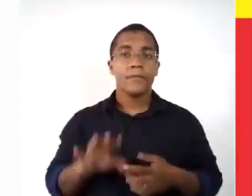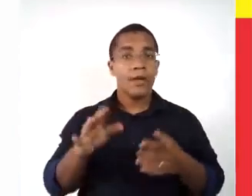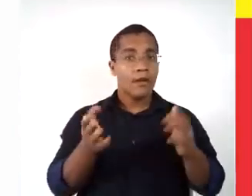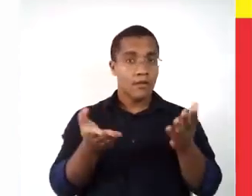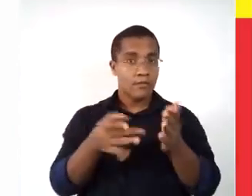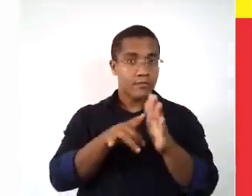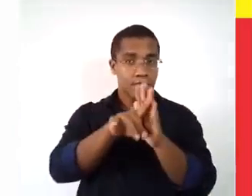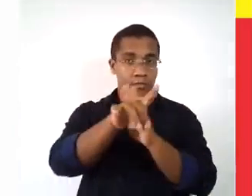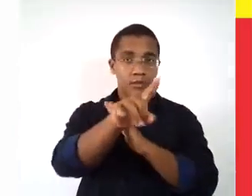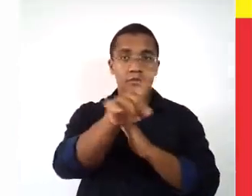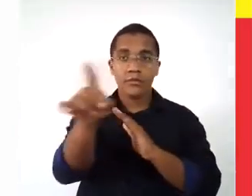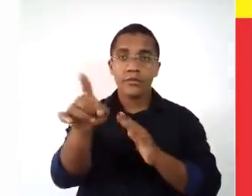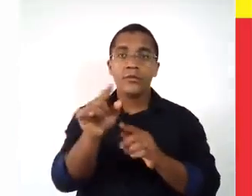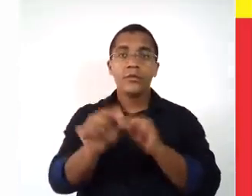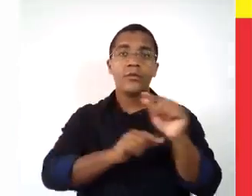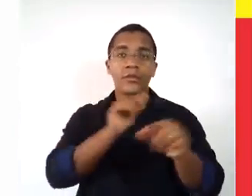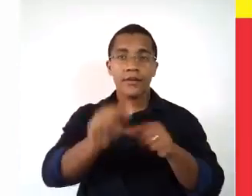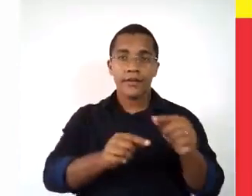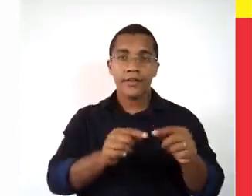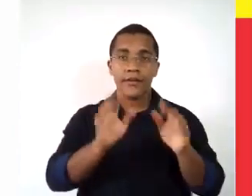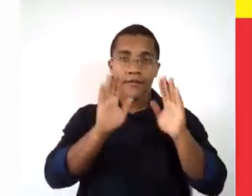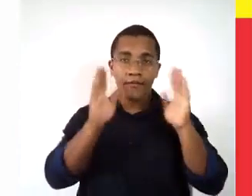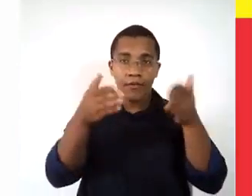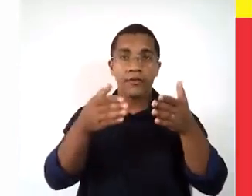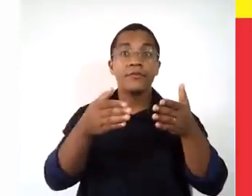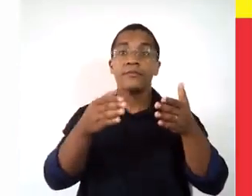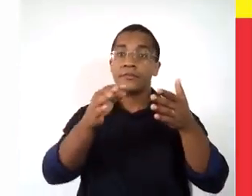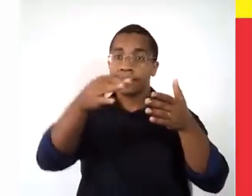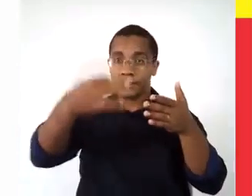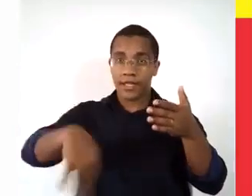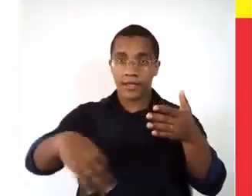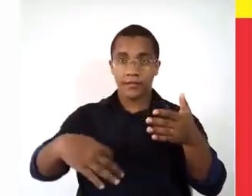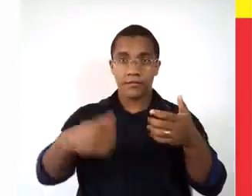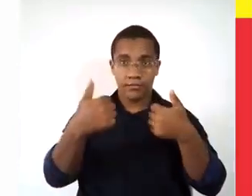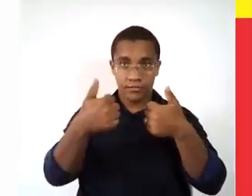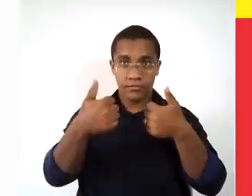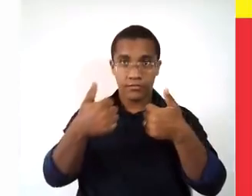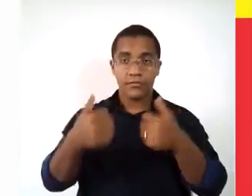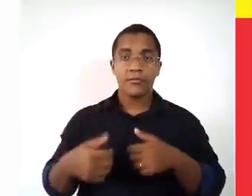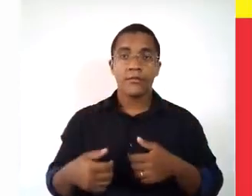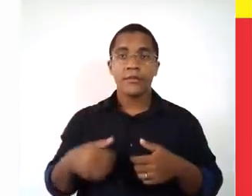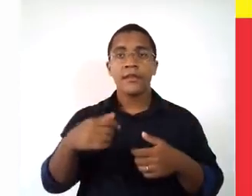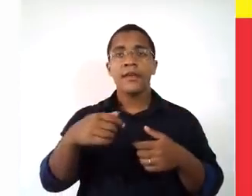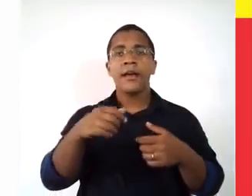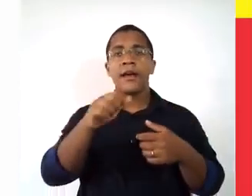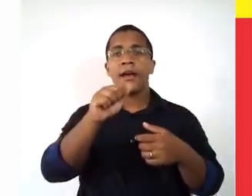questão especificamente, elas pedem as questões corretas. Ok? Vamos lá.